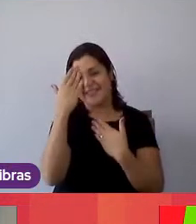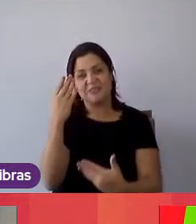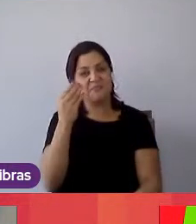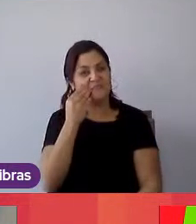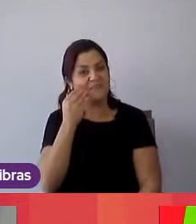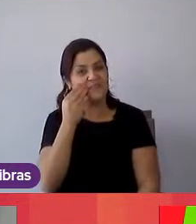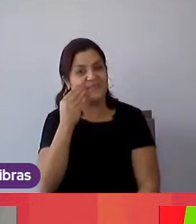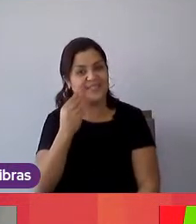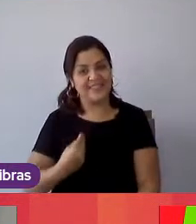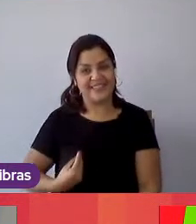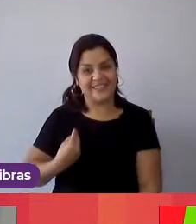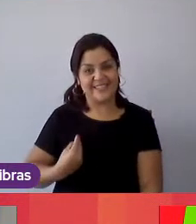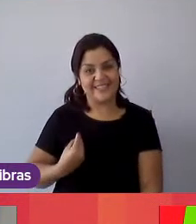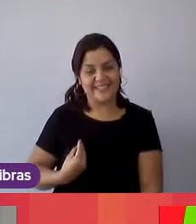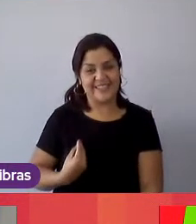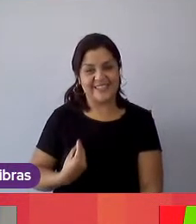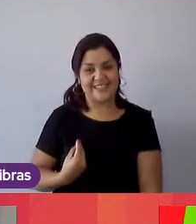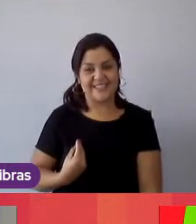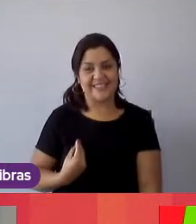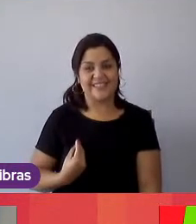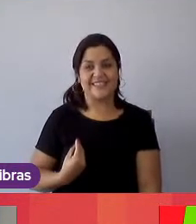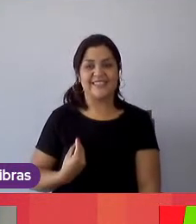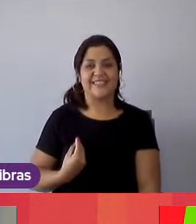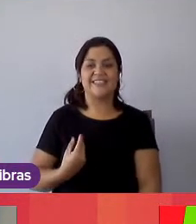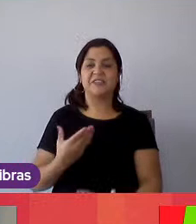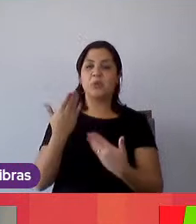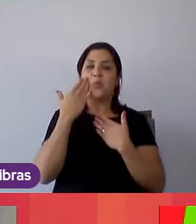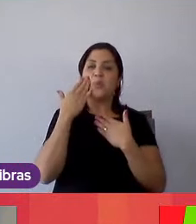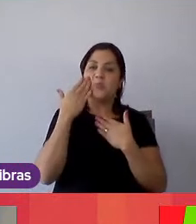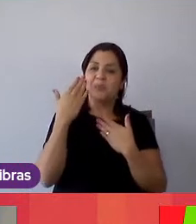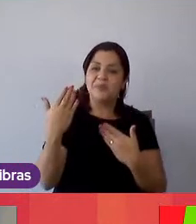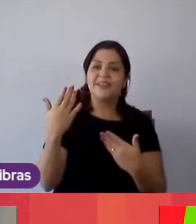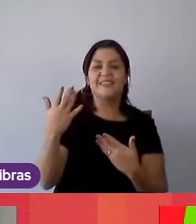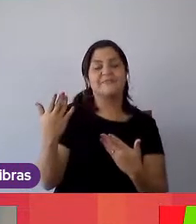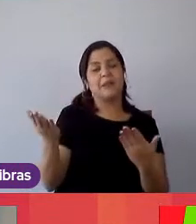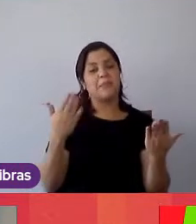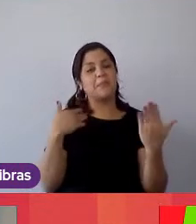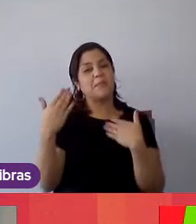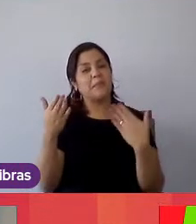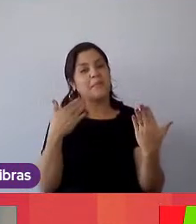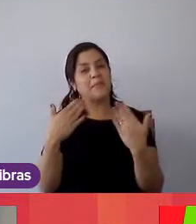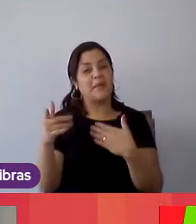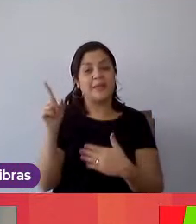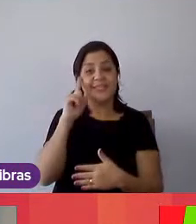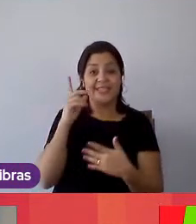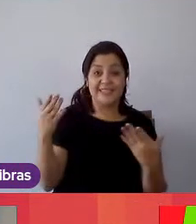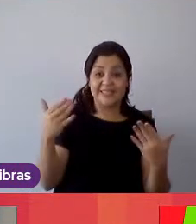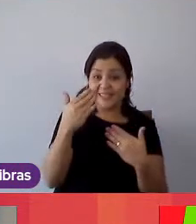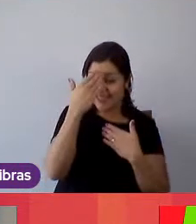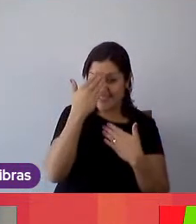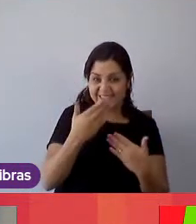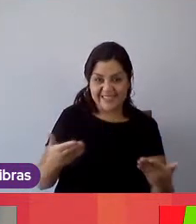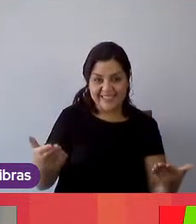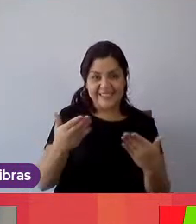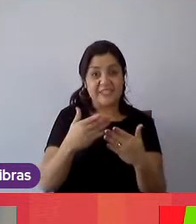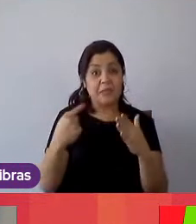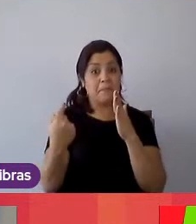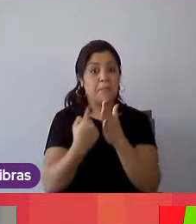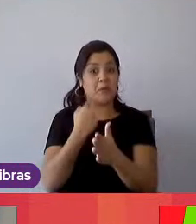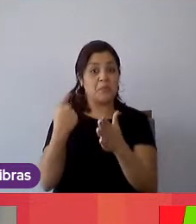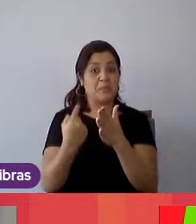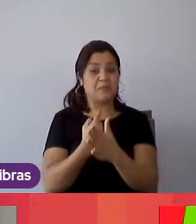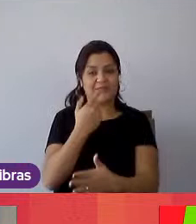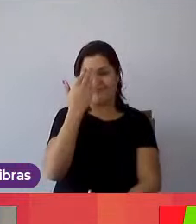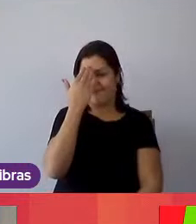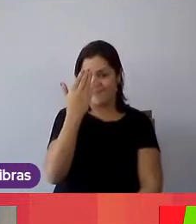muito pela possibilidade de estar conversando aqui com vocês agradeço todas as perguntinhas